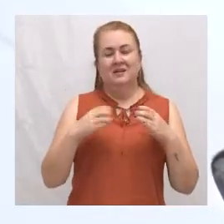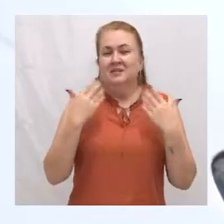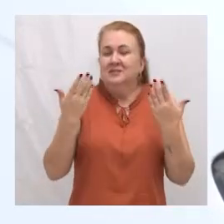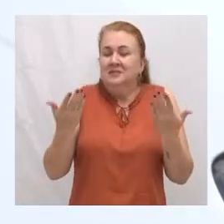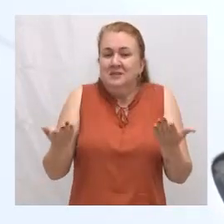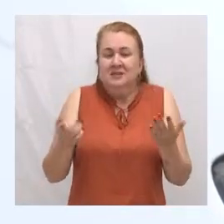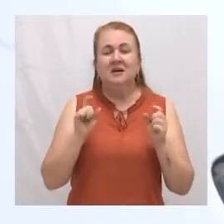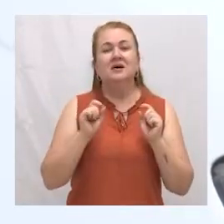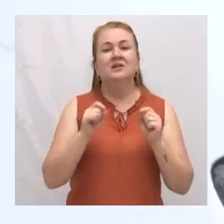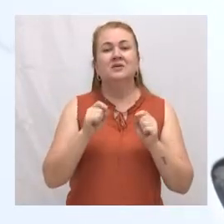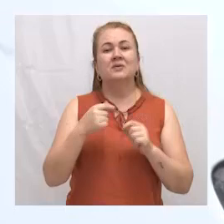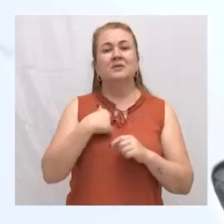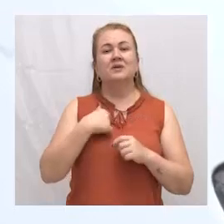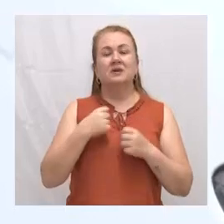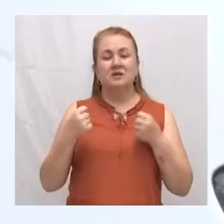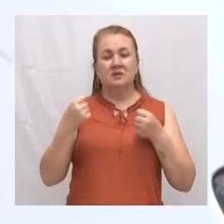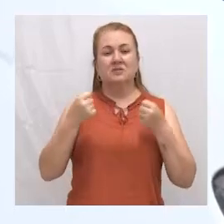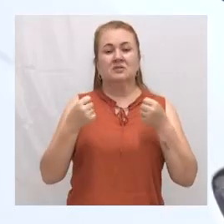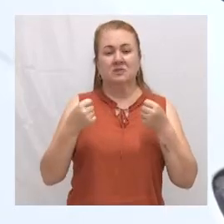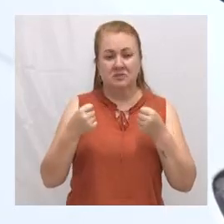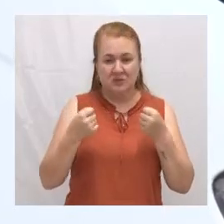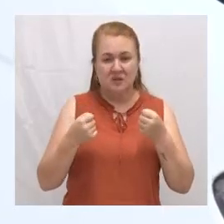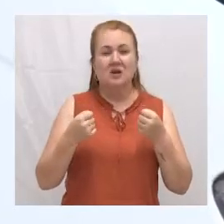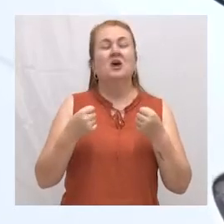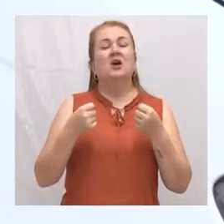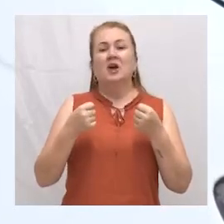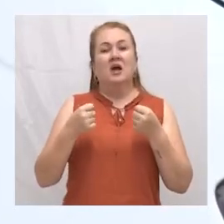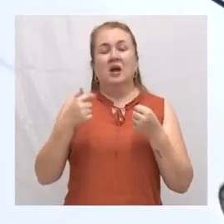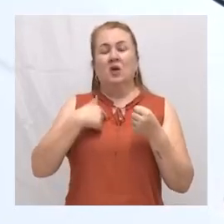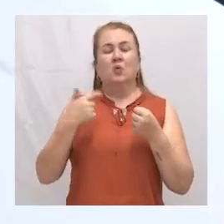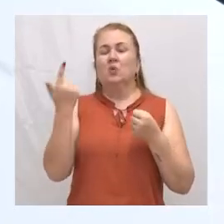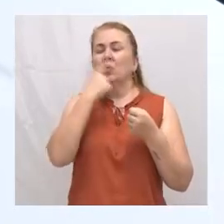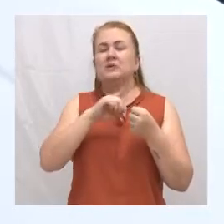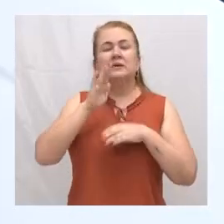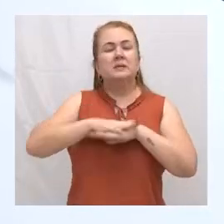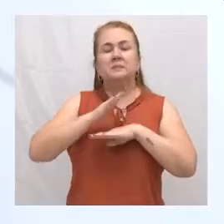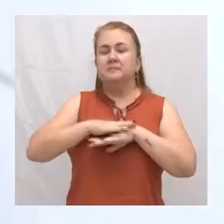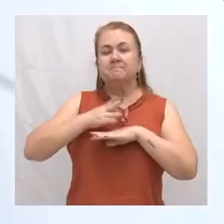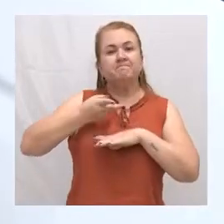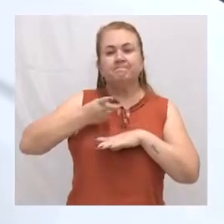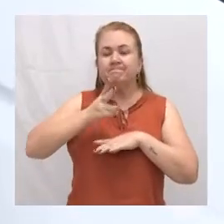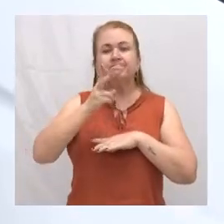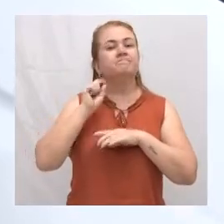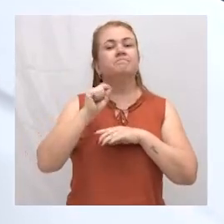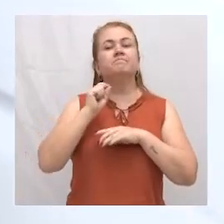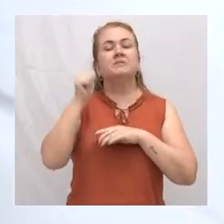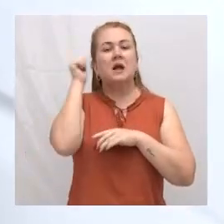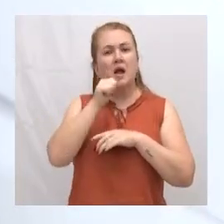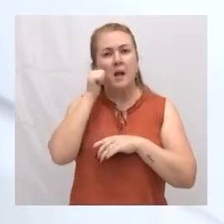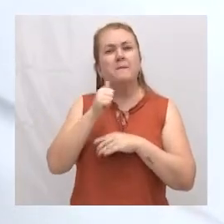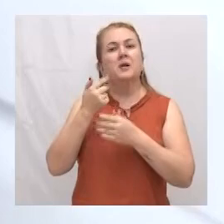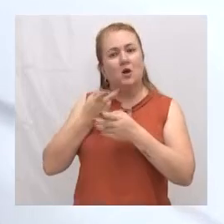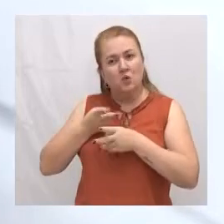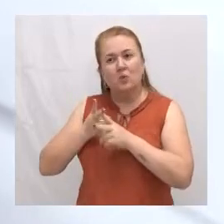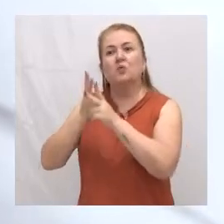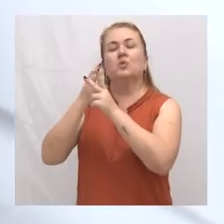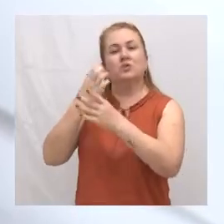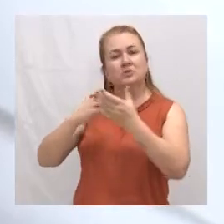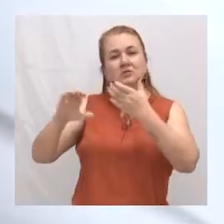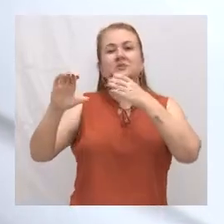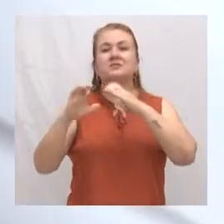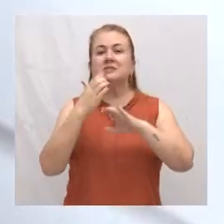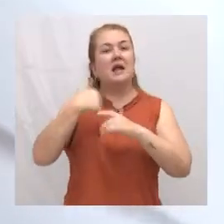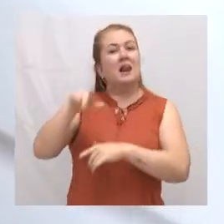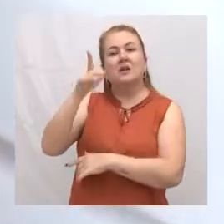E quando eu paro, a Cris continua. Ela não sabia que eu era servidora pública, ela não sabia quem era aquela mãe,